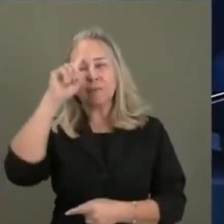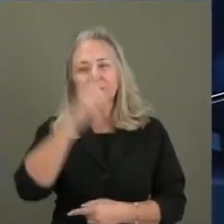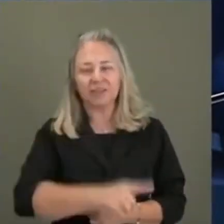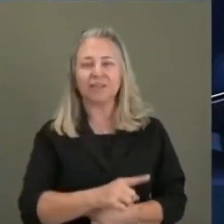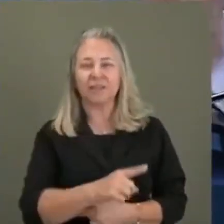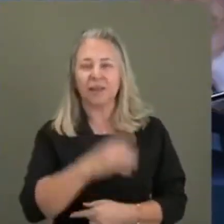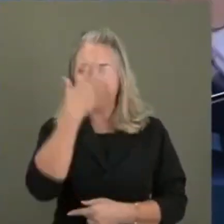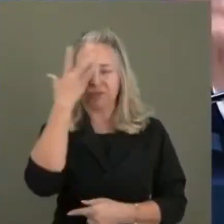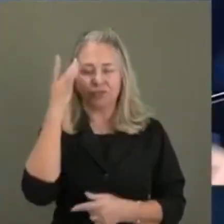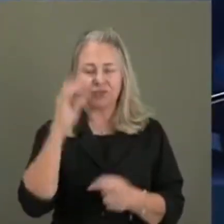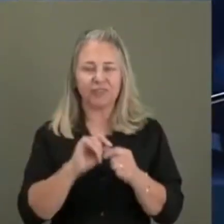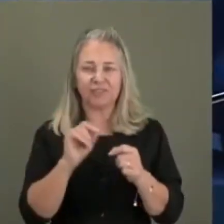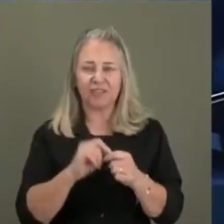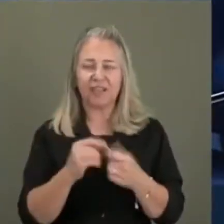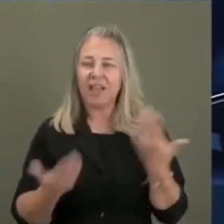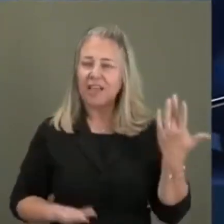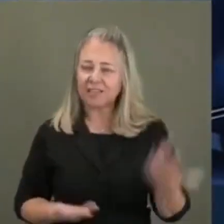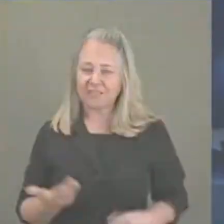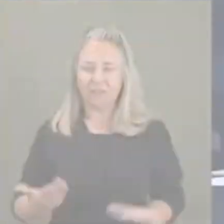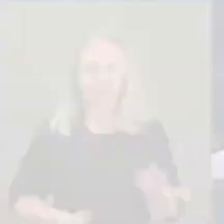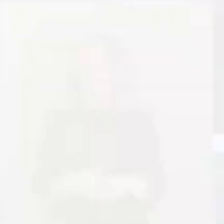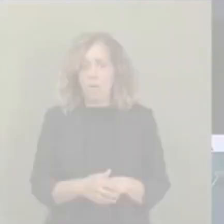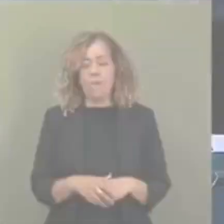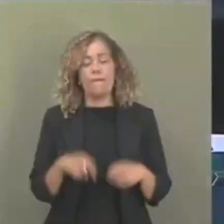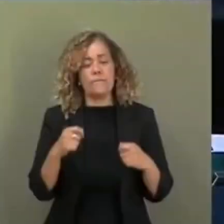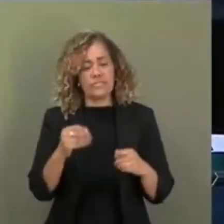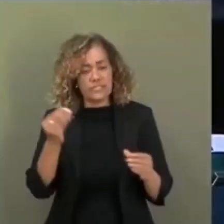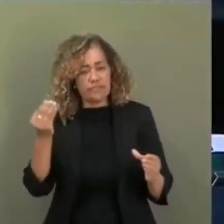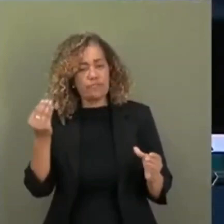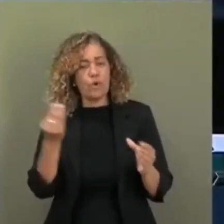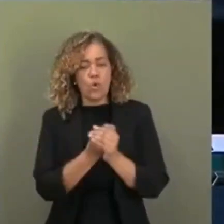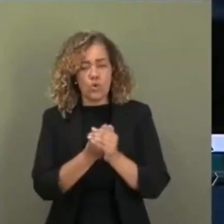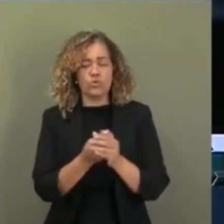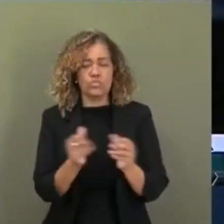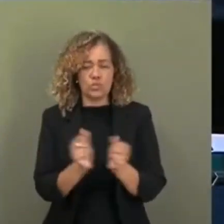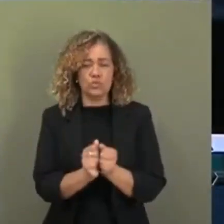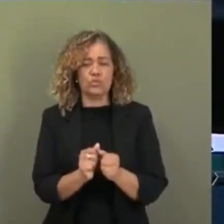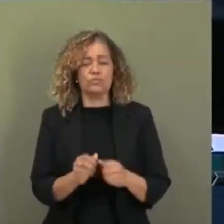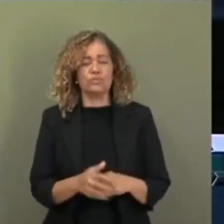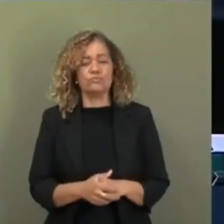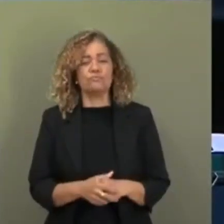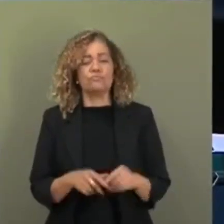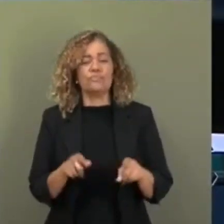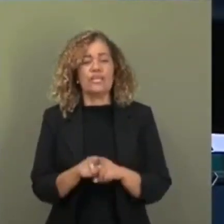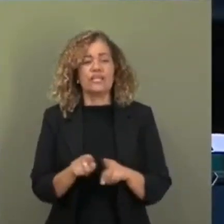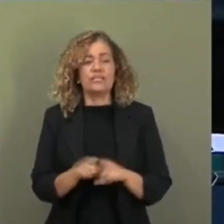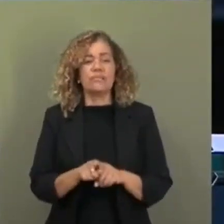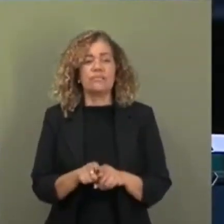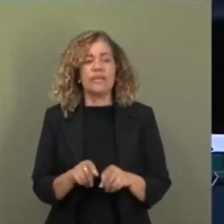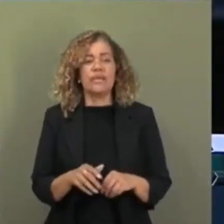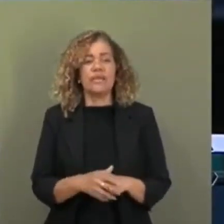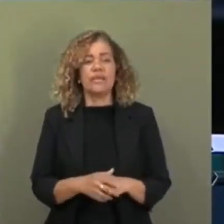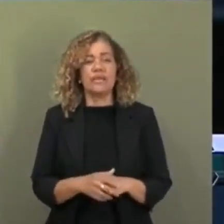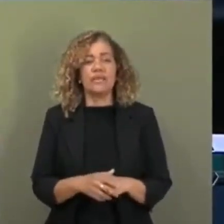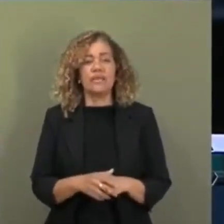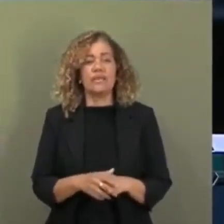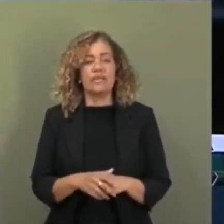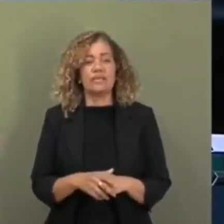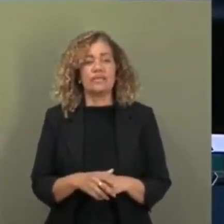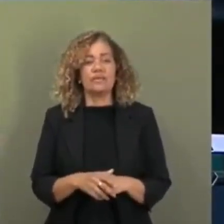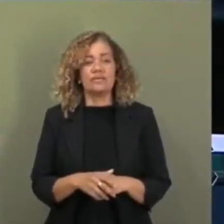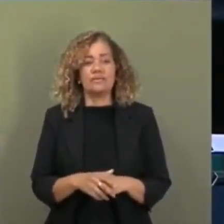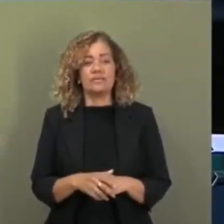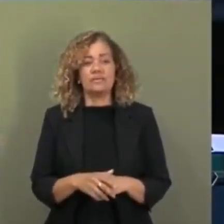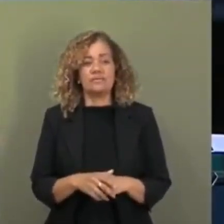político fazer. É servir e não ser servido. Muito obrigado. Em relação às perguntas do senador Cleitinho, não vamos taxar o PIX, não